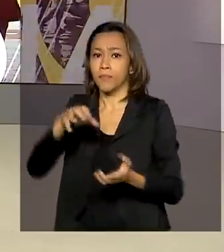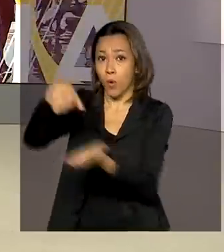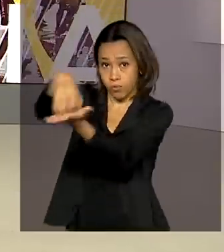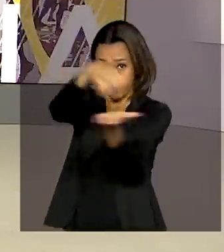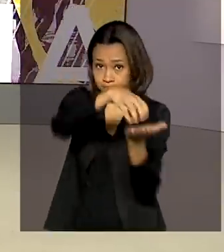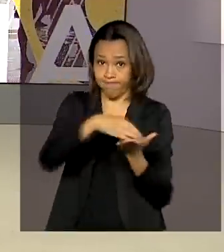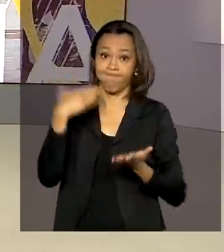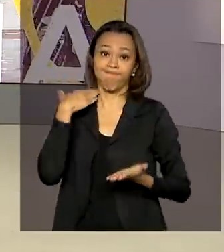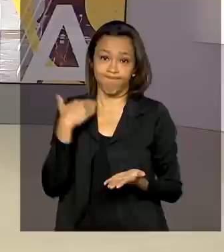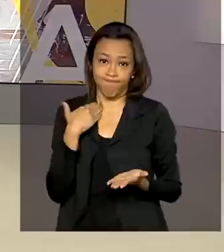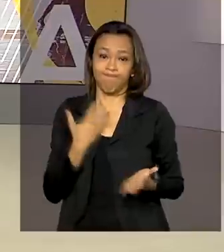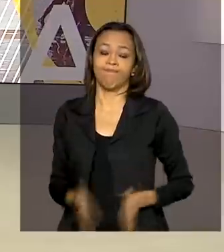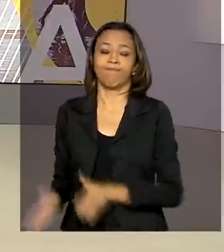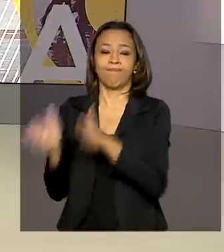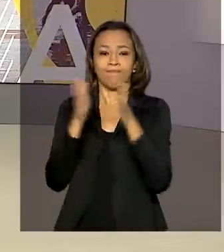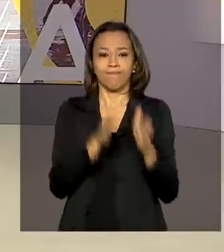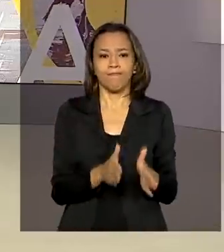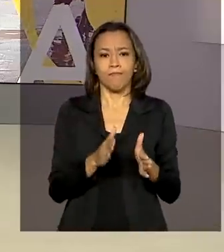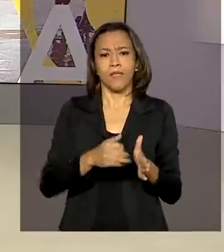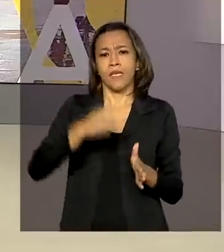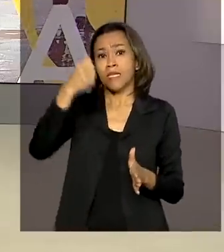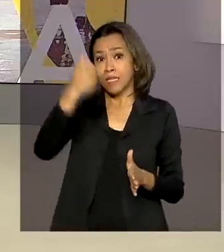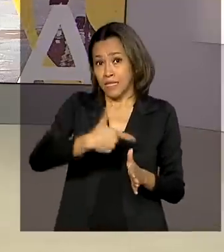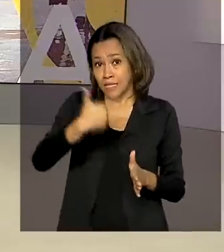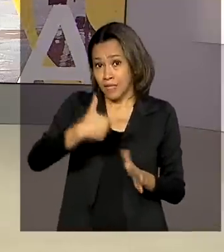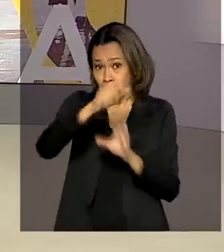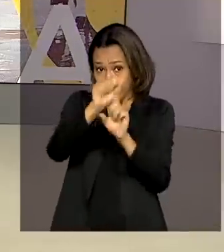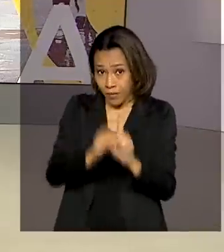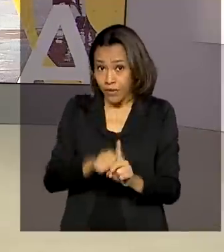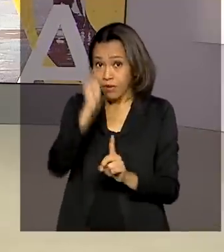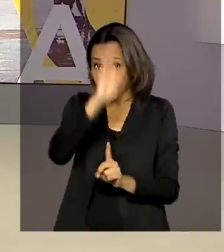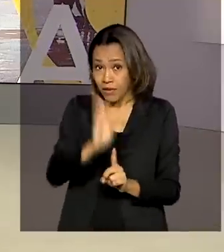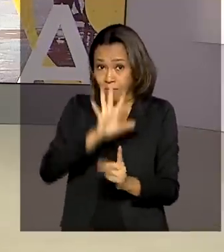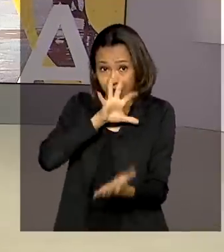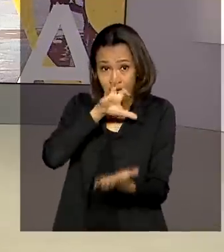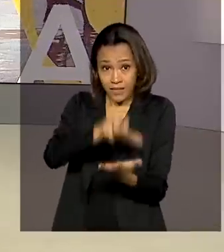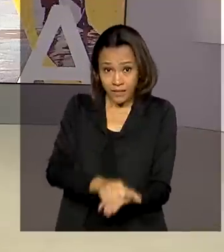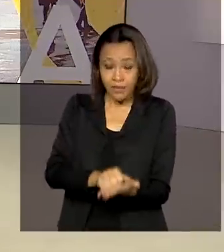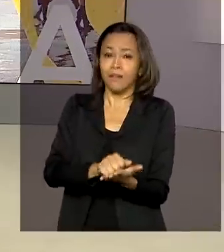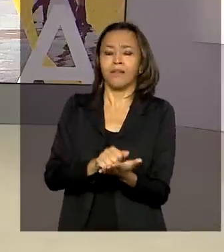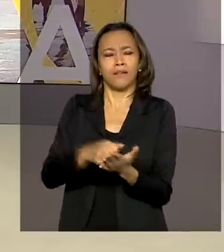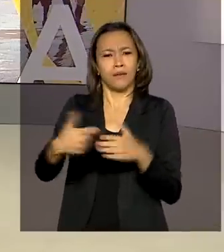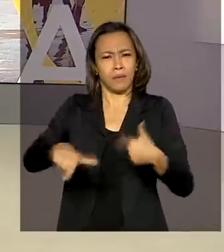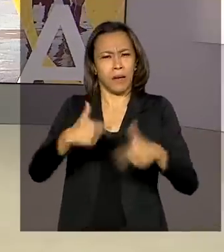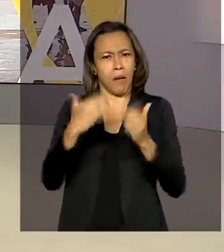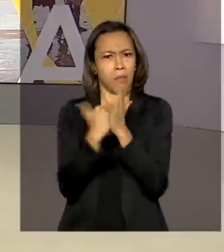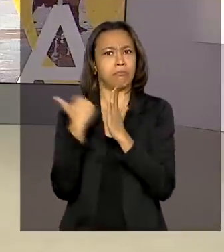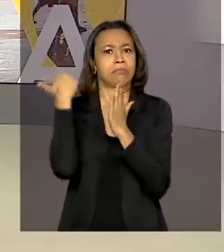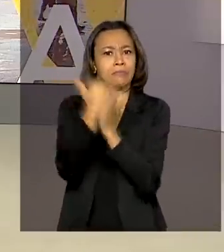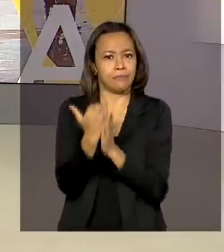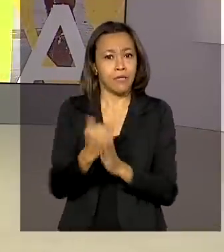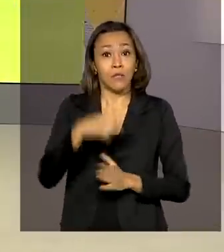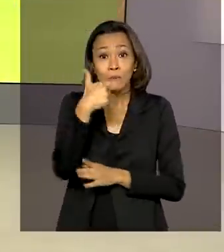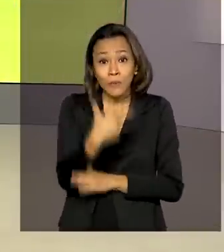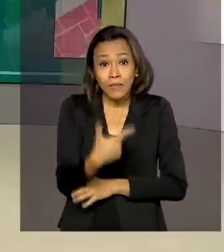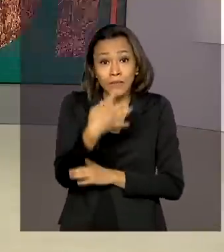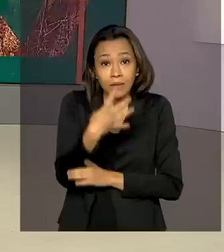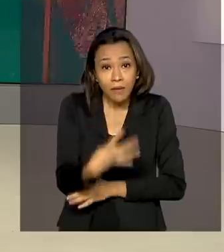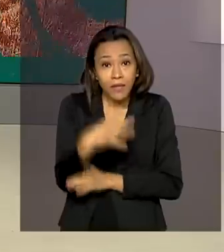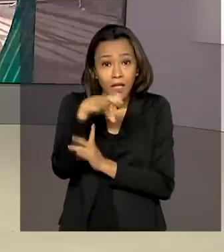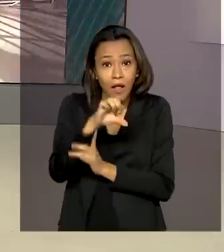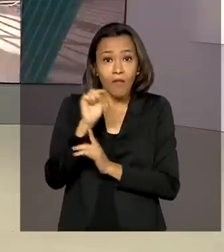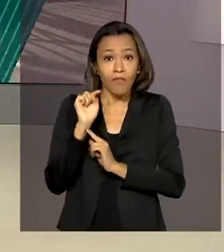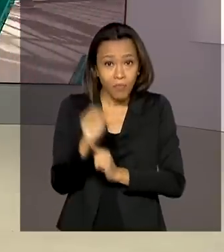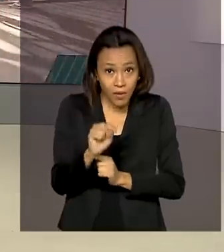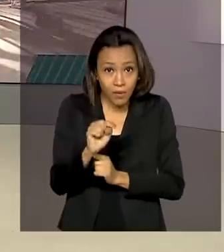Pelo segundo mês seguido, o Brasil registra aumento na geração de empregos. Foram 249 mil novas vagas com